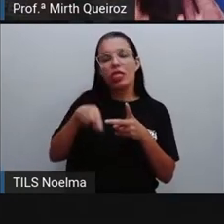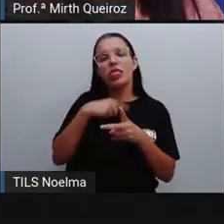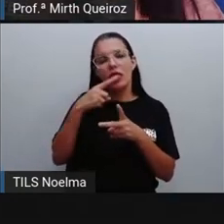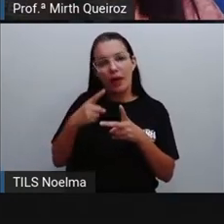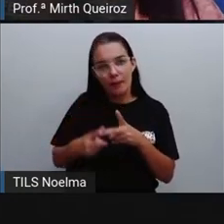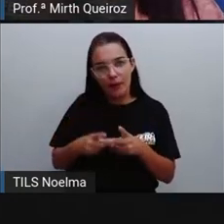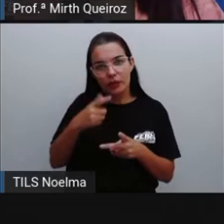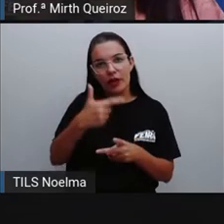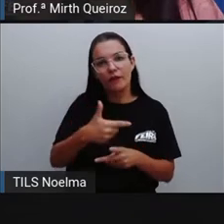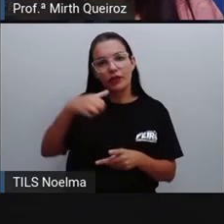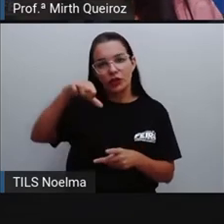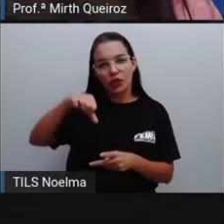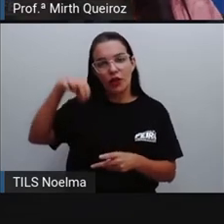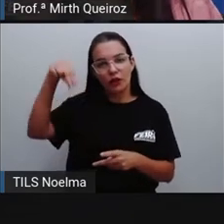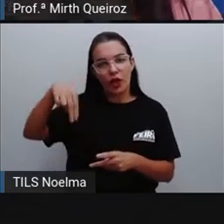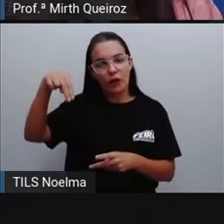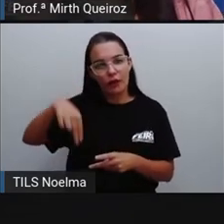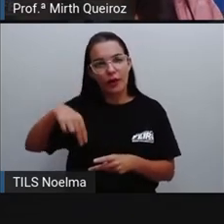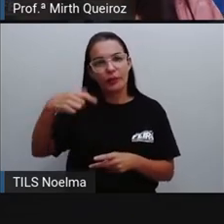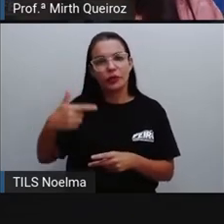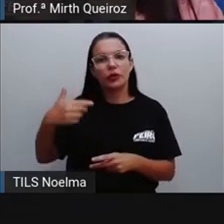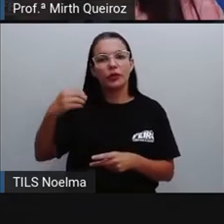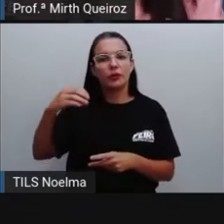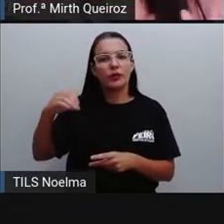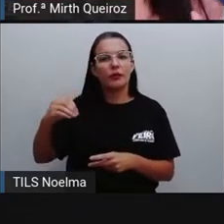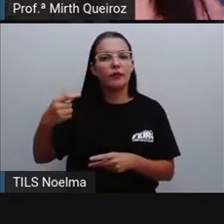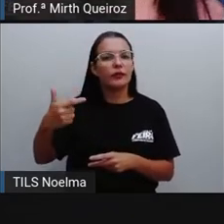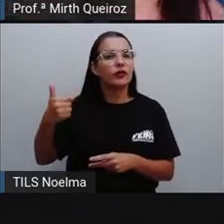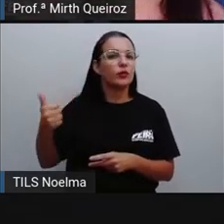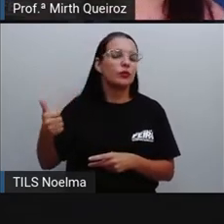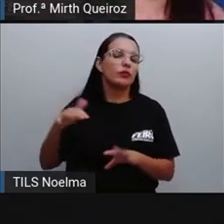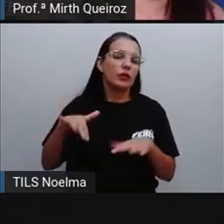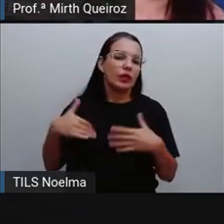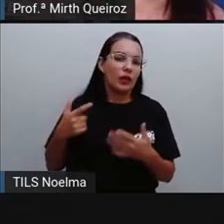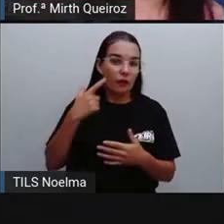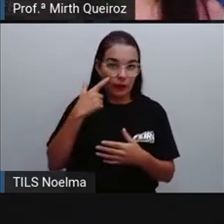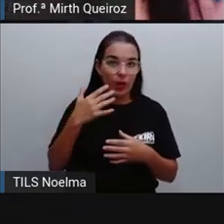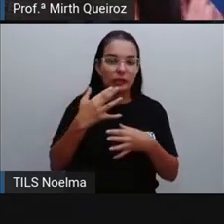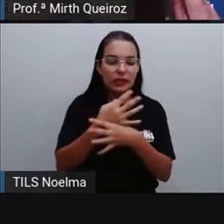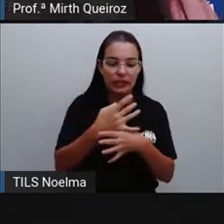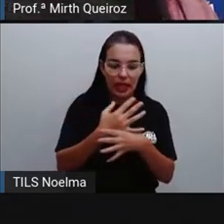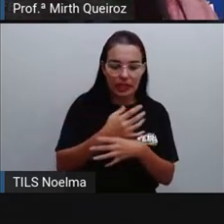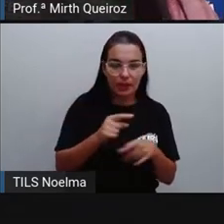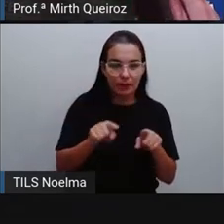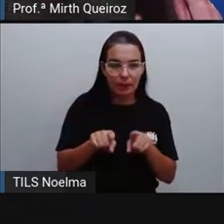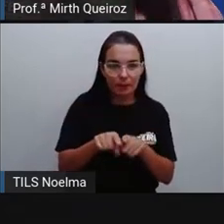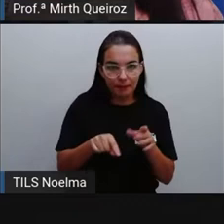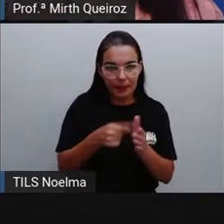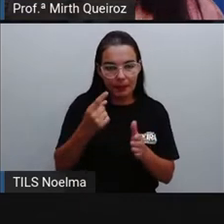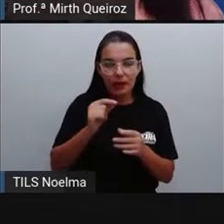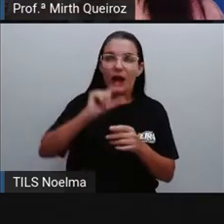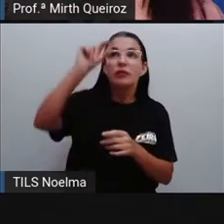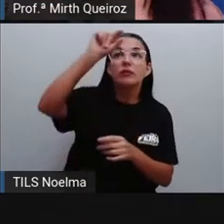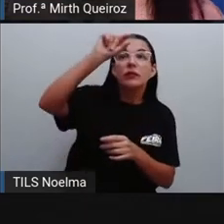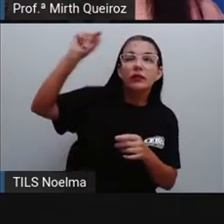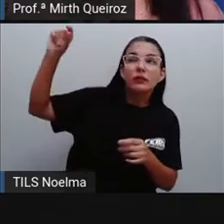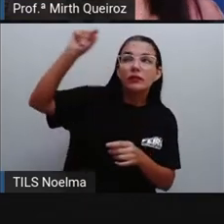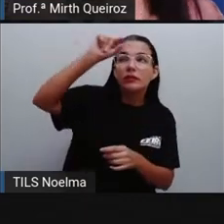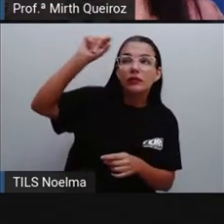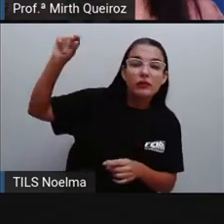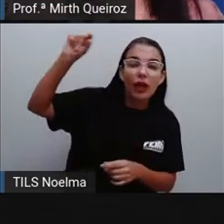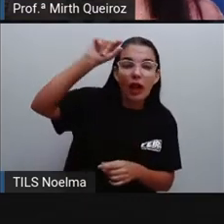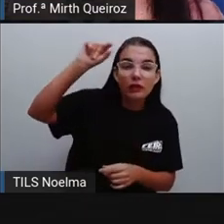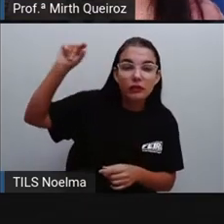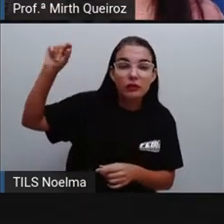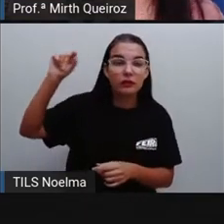29 de novembro de 2021. Então, gente vai colocar o local e a data logo na primeira linha,